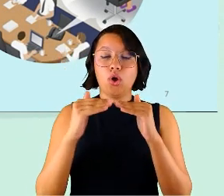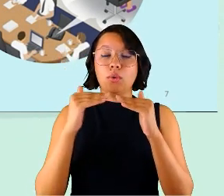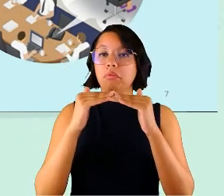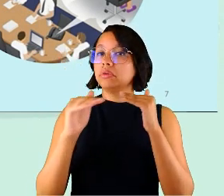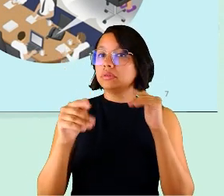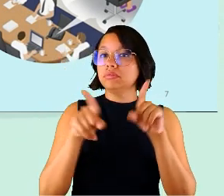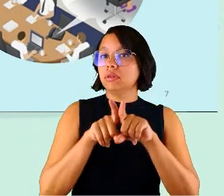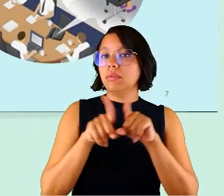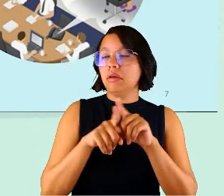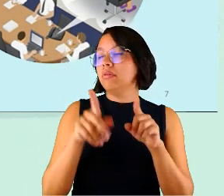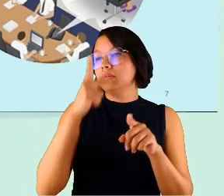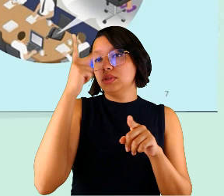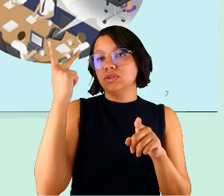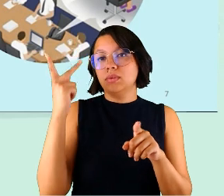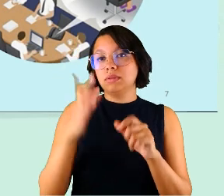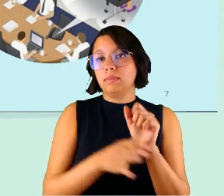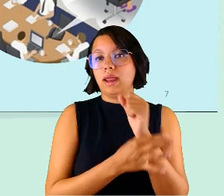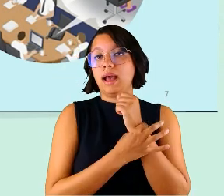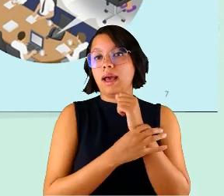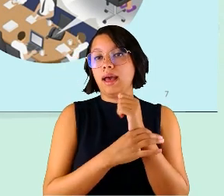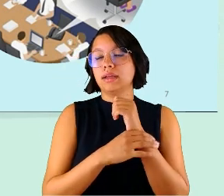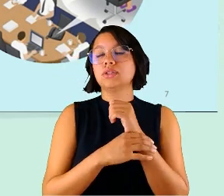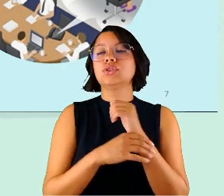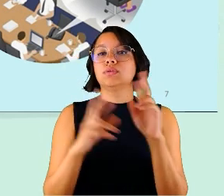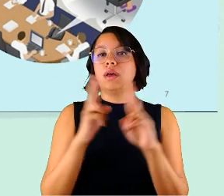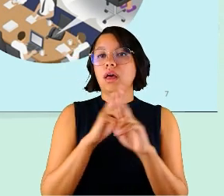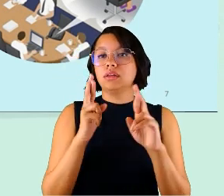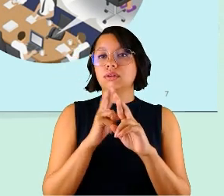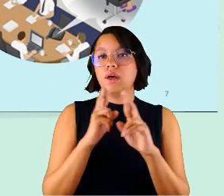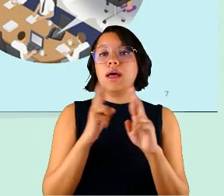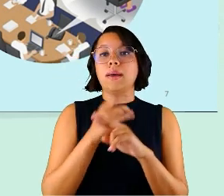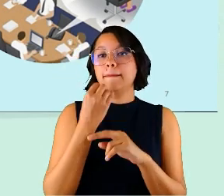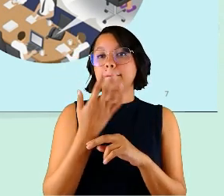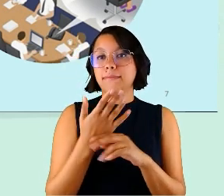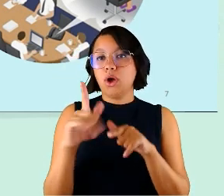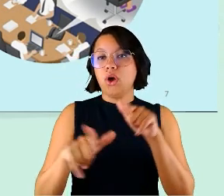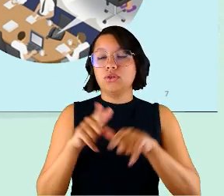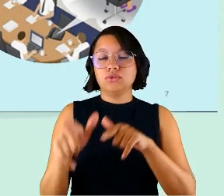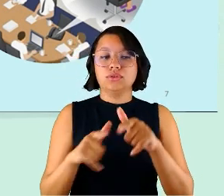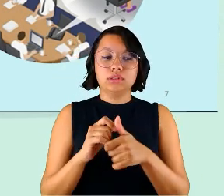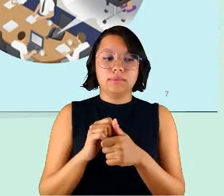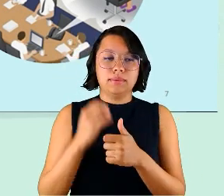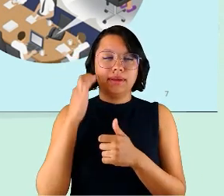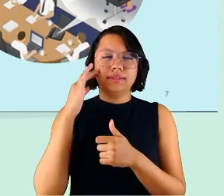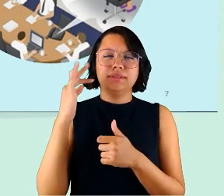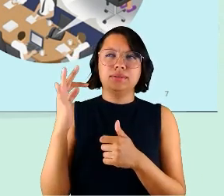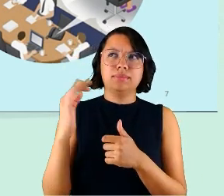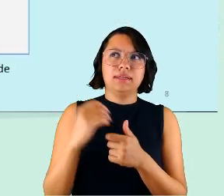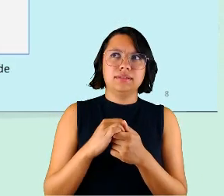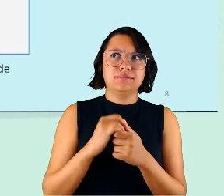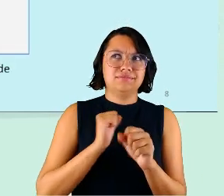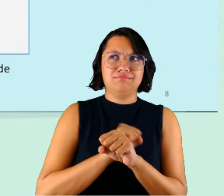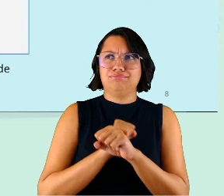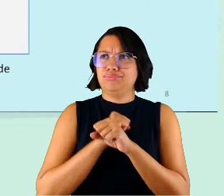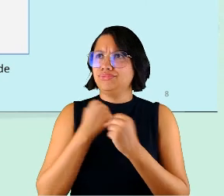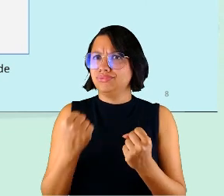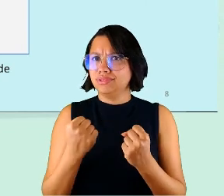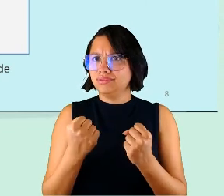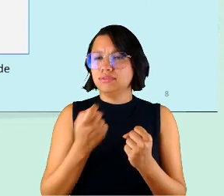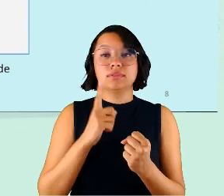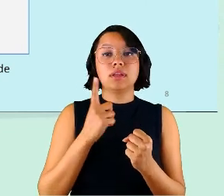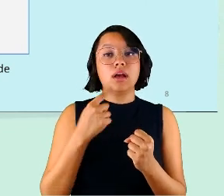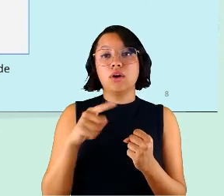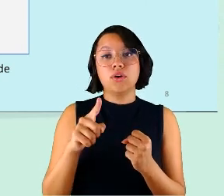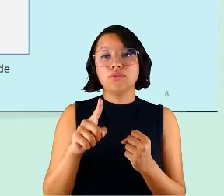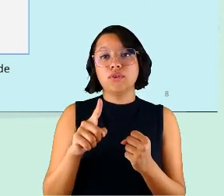assíncrono com as pessoas para garantir a harmonia necessária no trabalho mas aí a gente pensa vai ser impossível isso